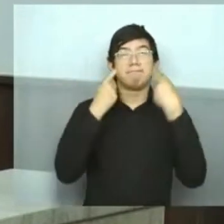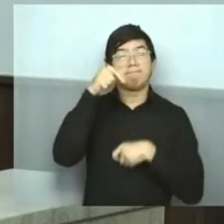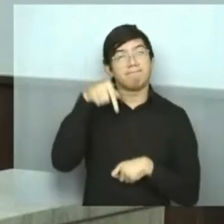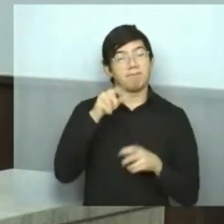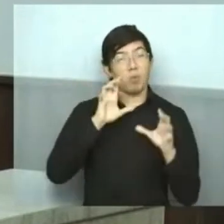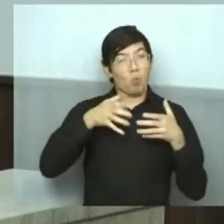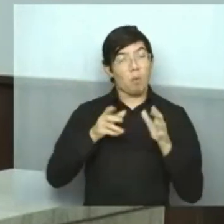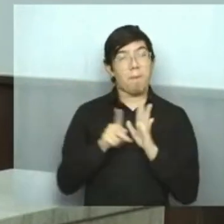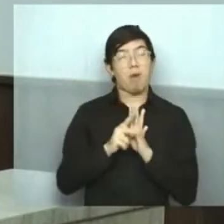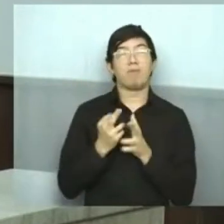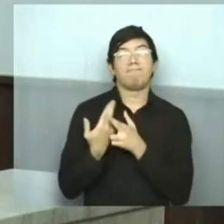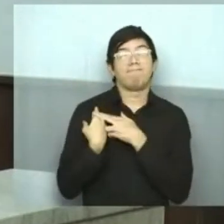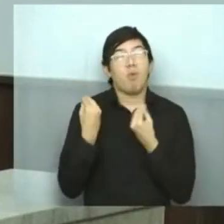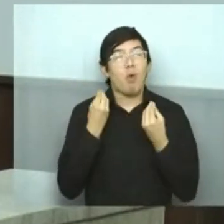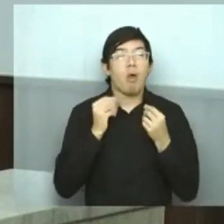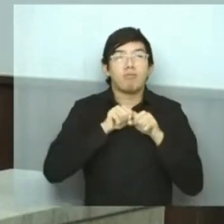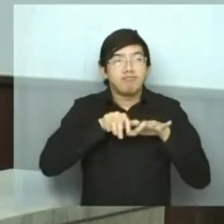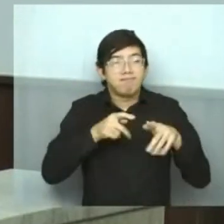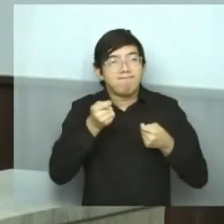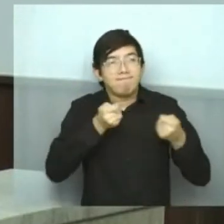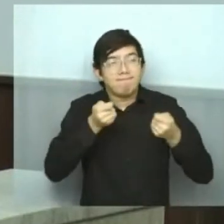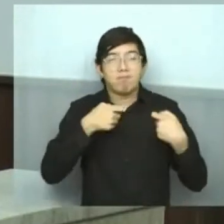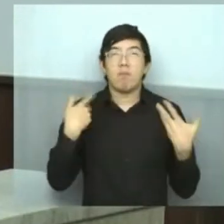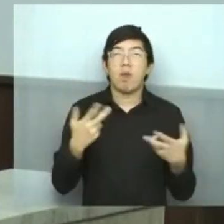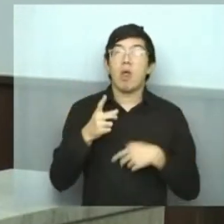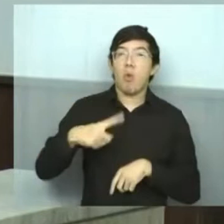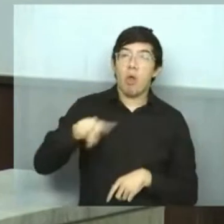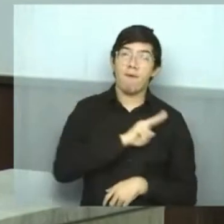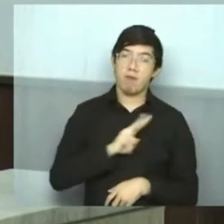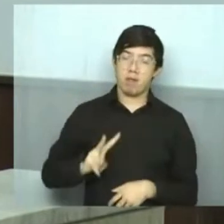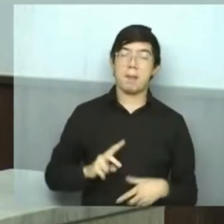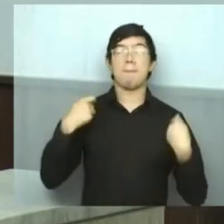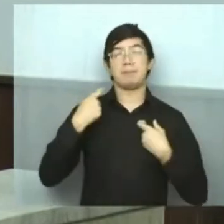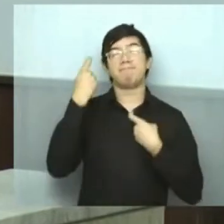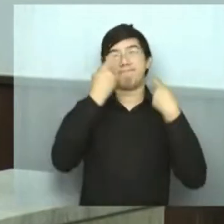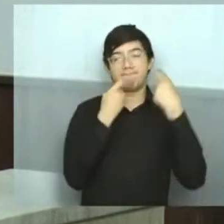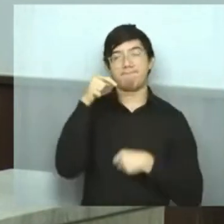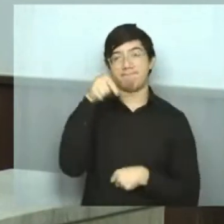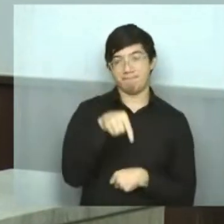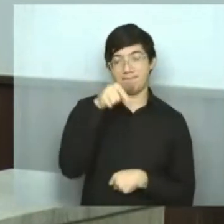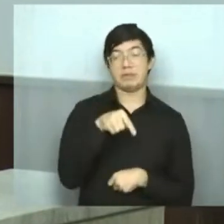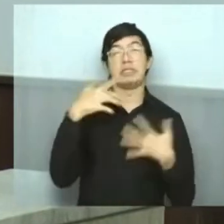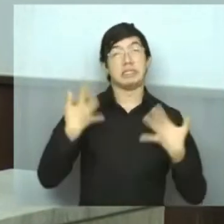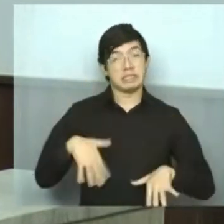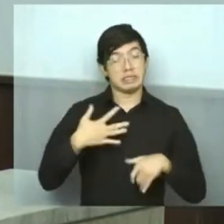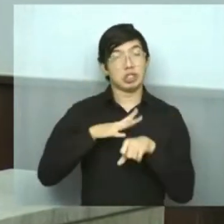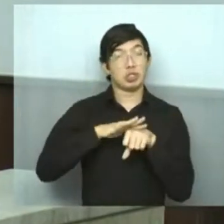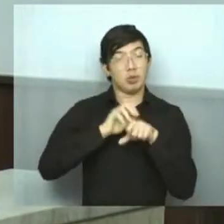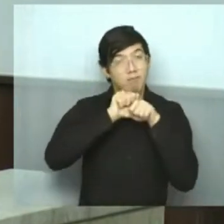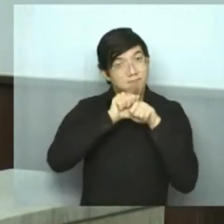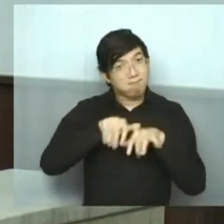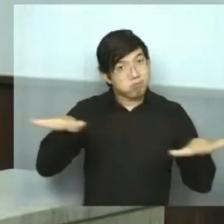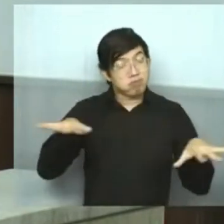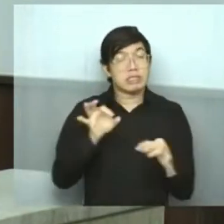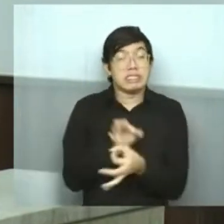enquanto legisladores e fiscalizadores do Poder Executivo, precisamos sim se preocupar com esse surto dessa doença que está